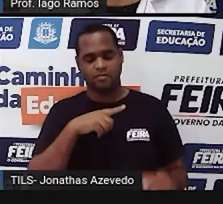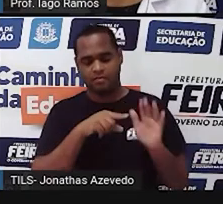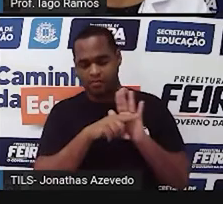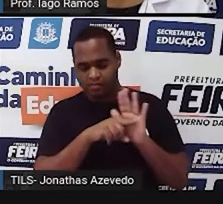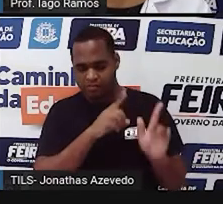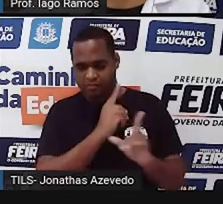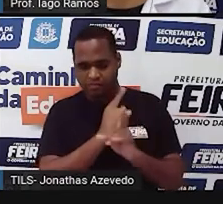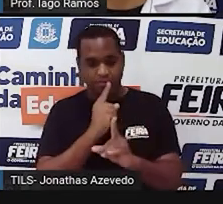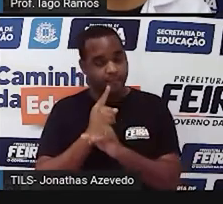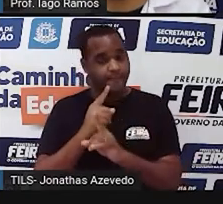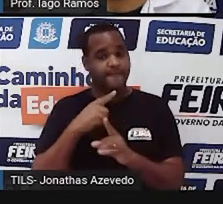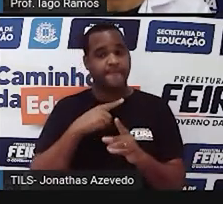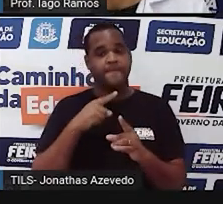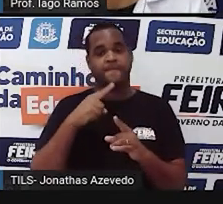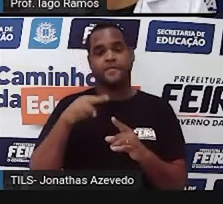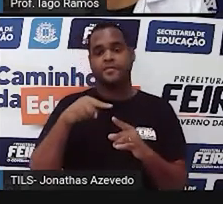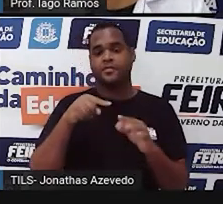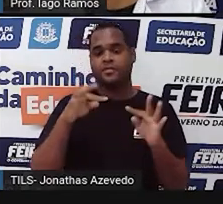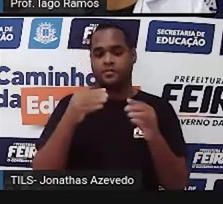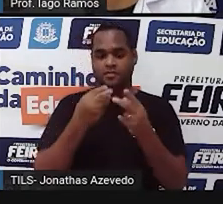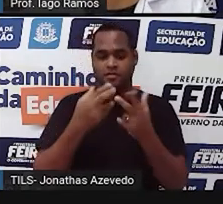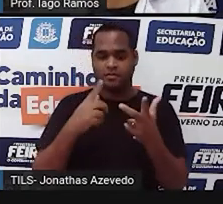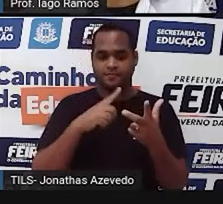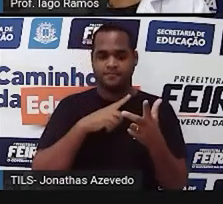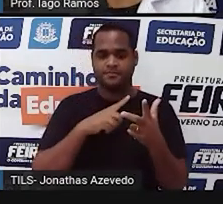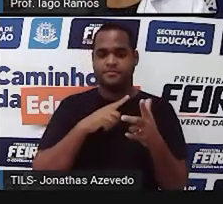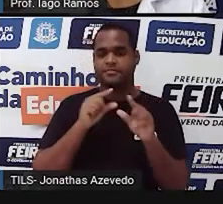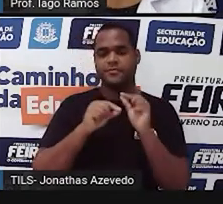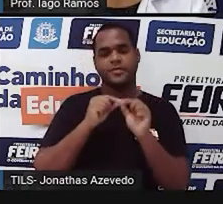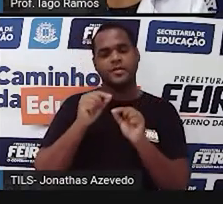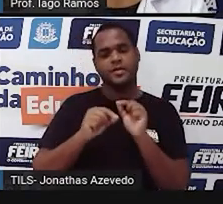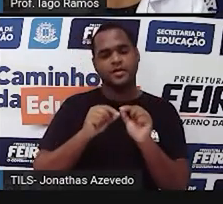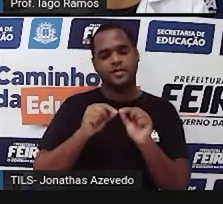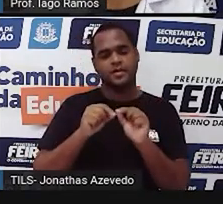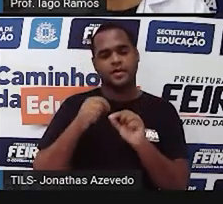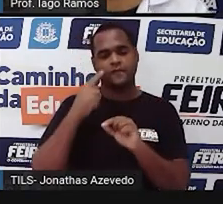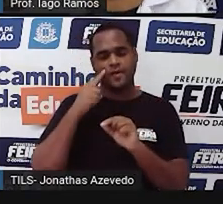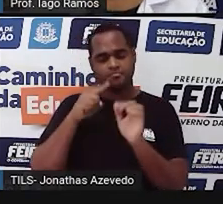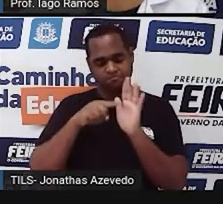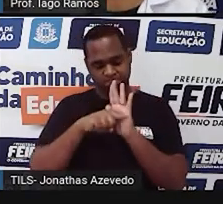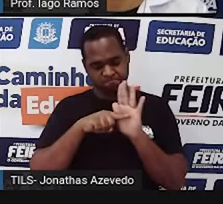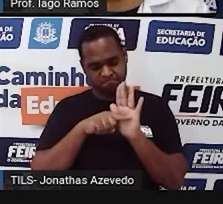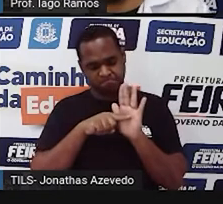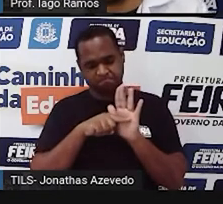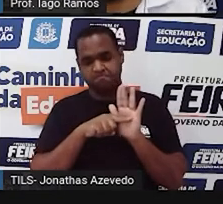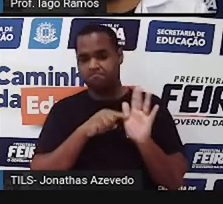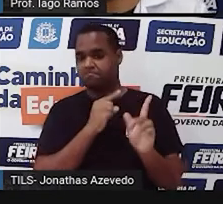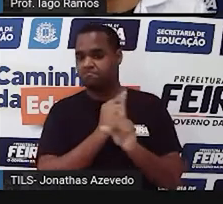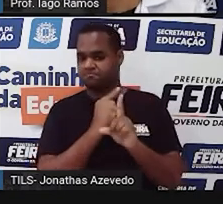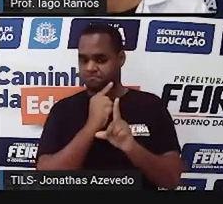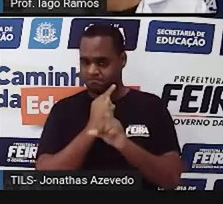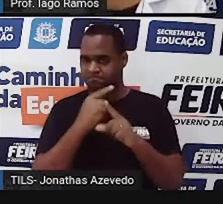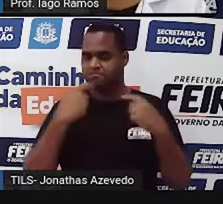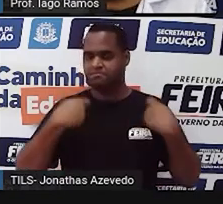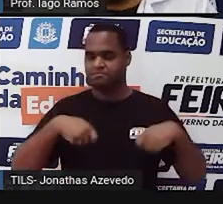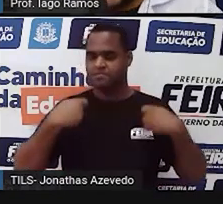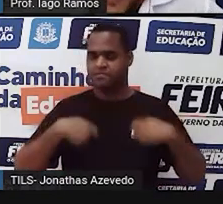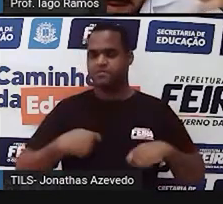E a gente vai fazer isso de uma maneira investigativa. Pois é, né?